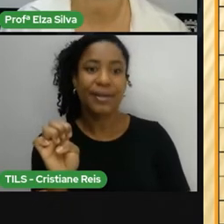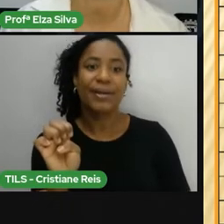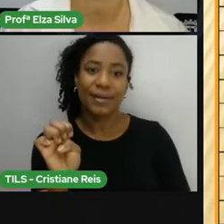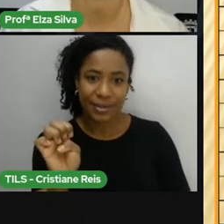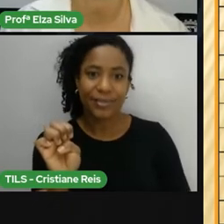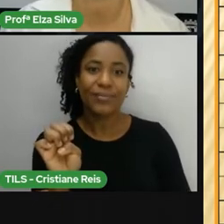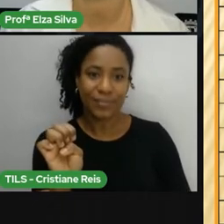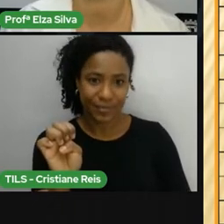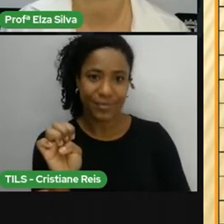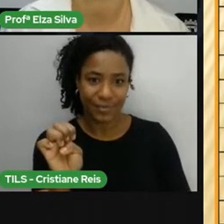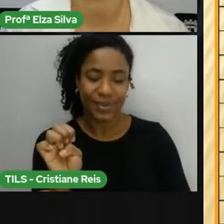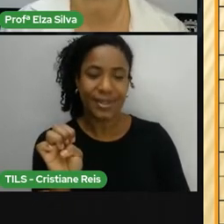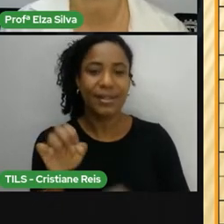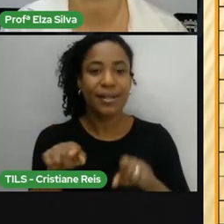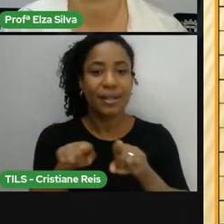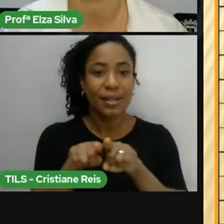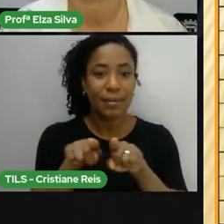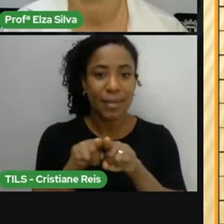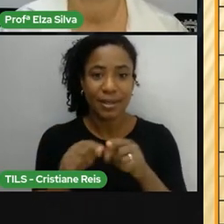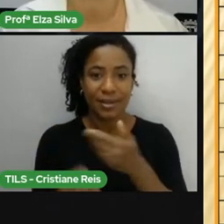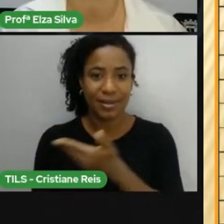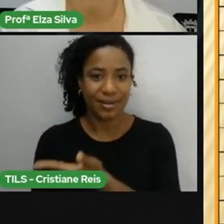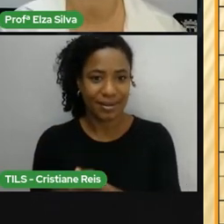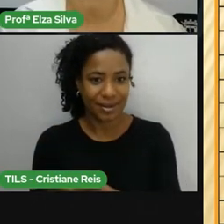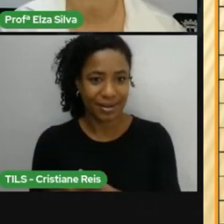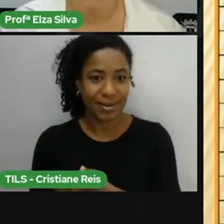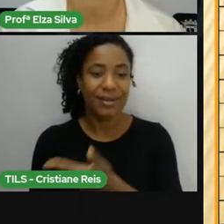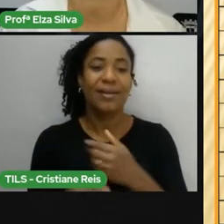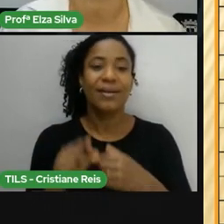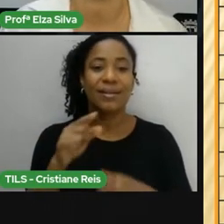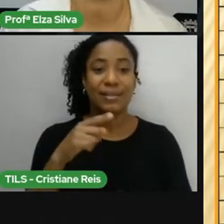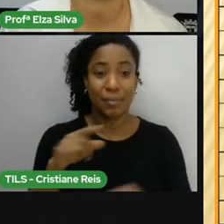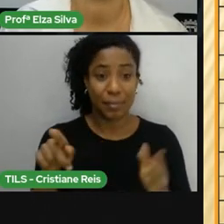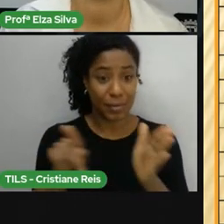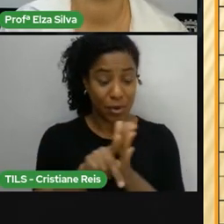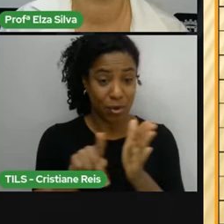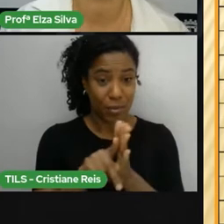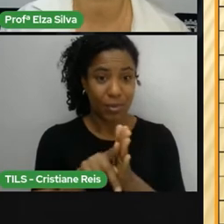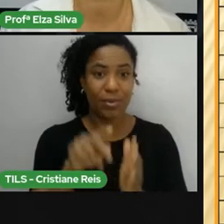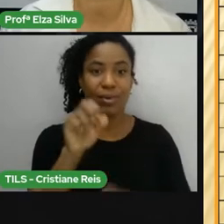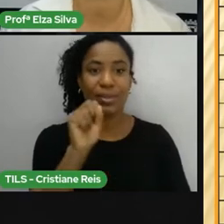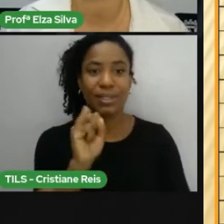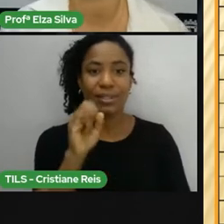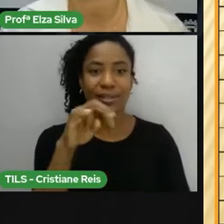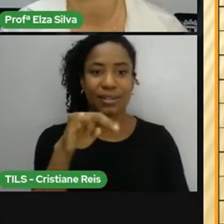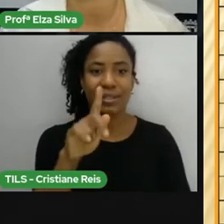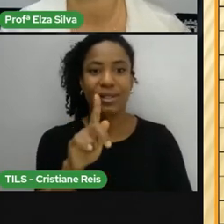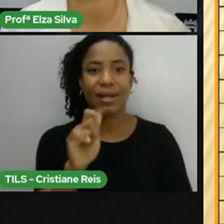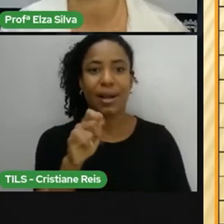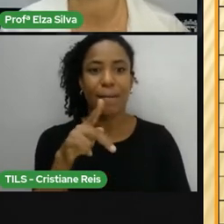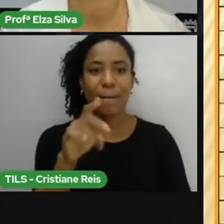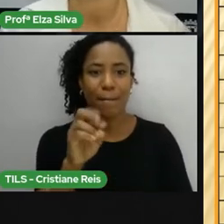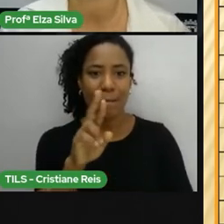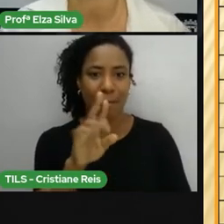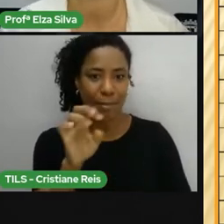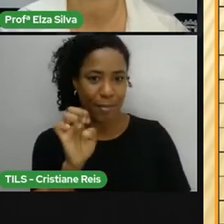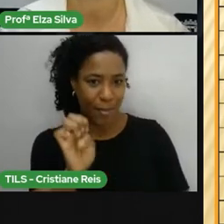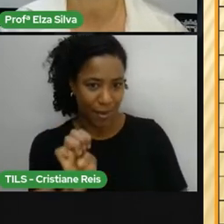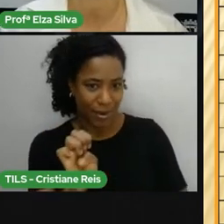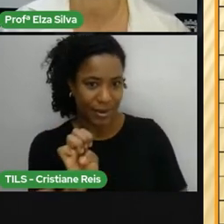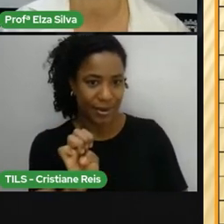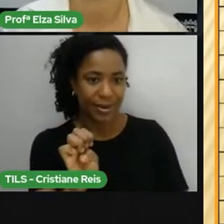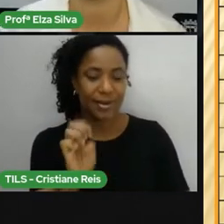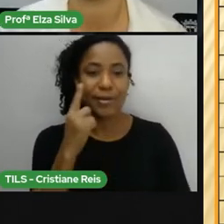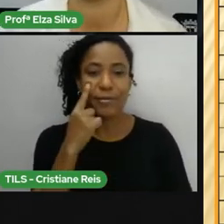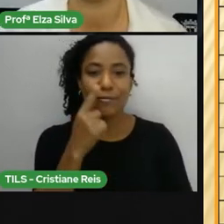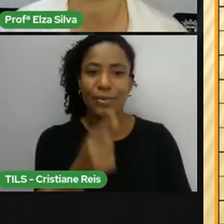Como New Zealand Nova Zelândia Então quem é da Singapura Nós não temos aqui no Brasil Um termo